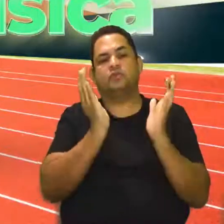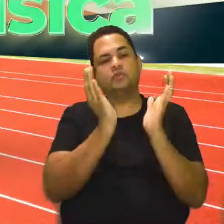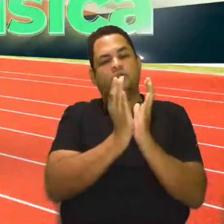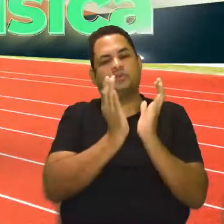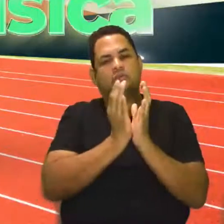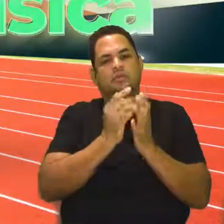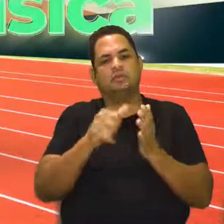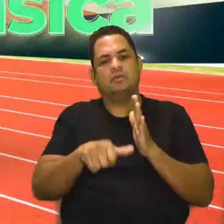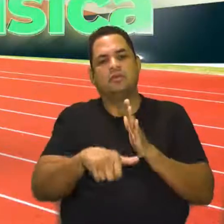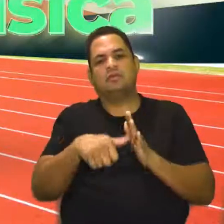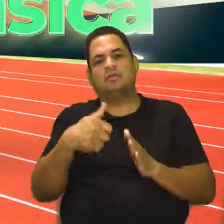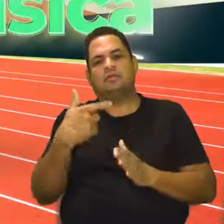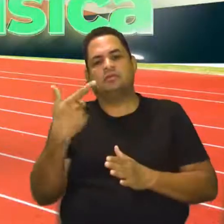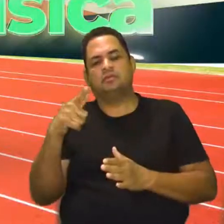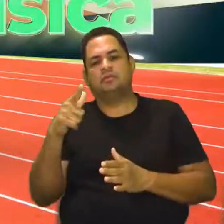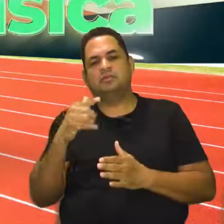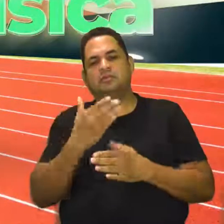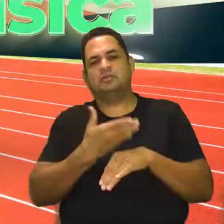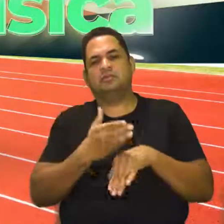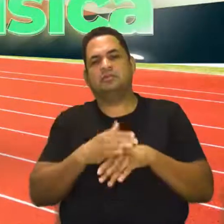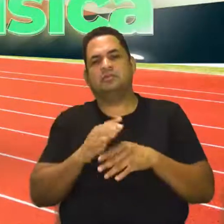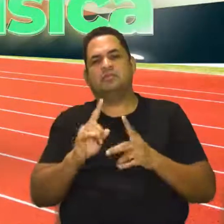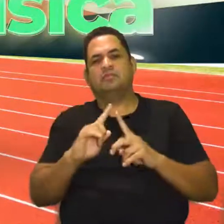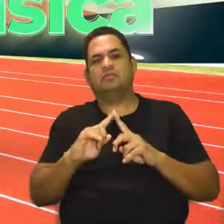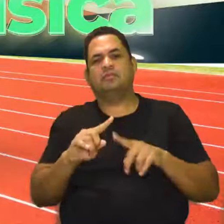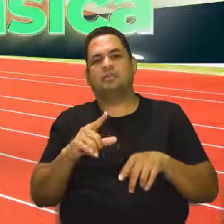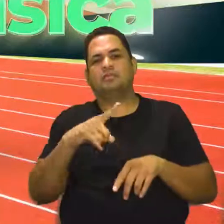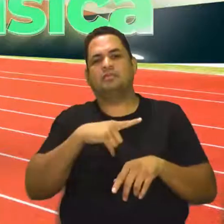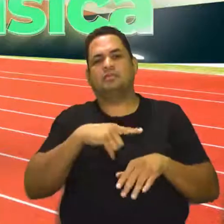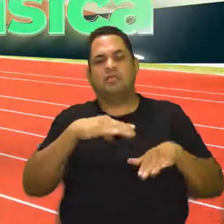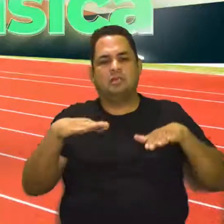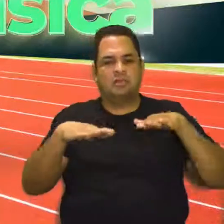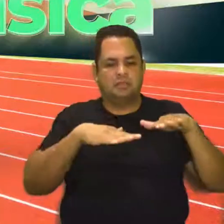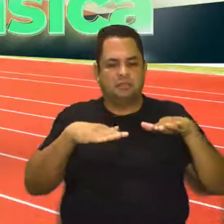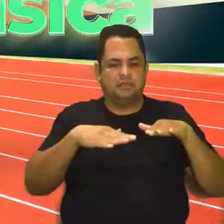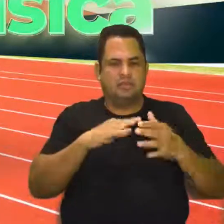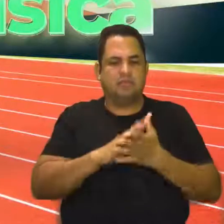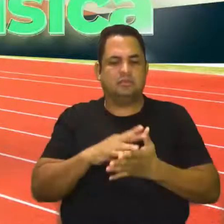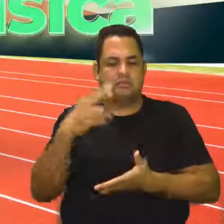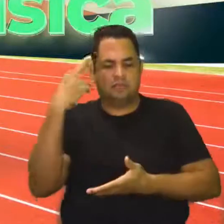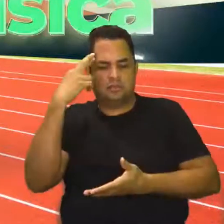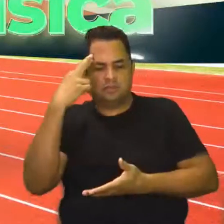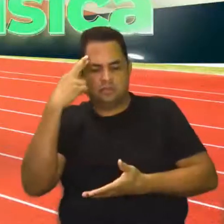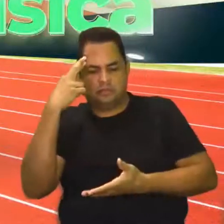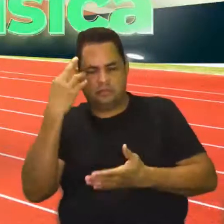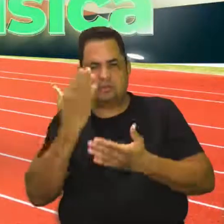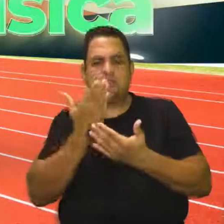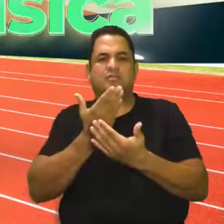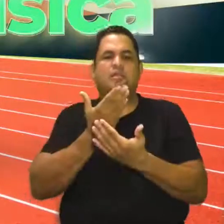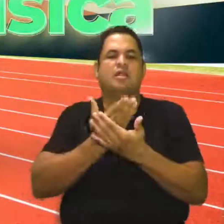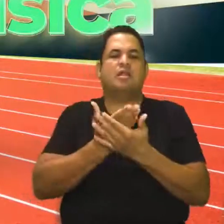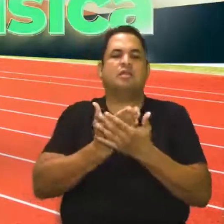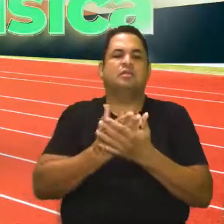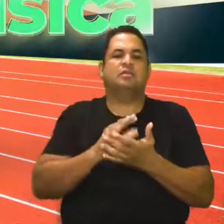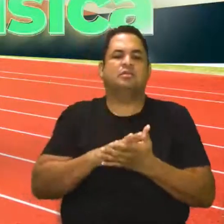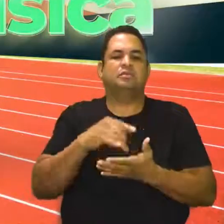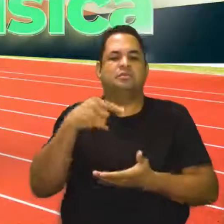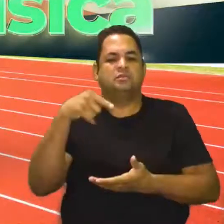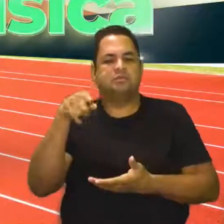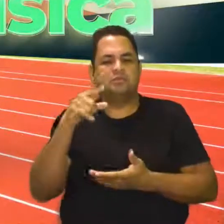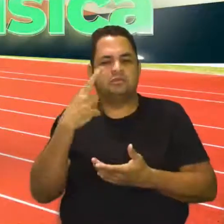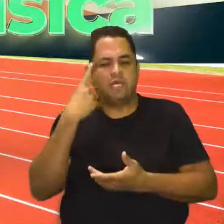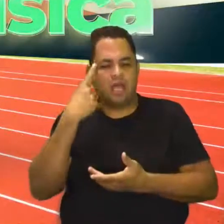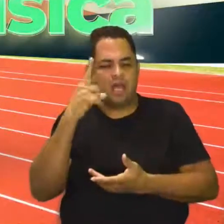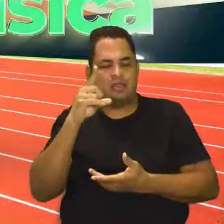agora, a primeira não tem a prática, mas a gente teve um mexe-se, a gente refletiu sobre a aula. Você já saiu daí e já está